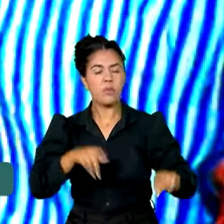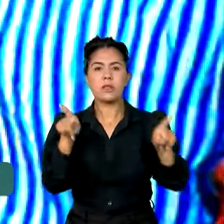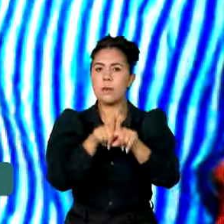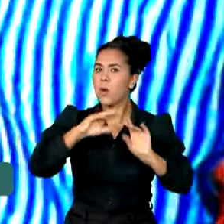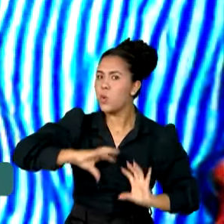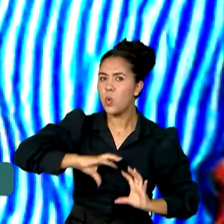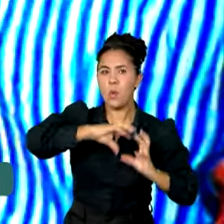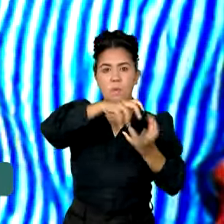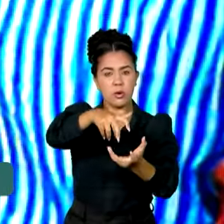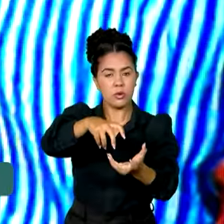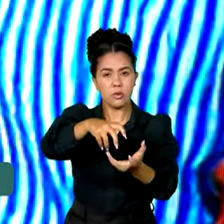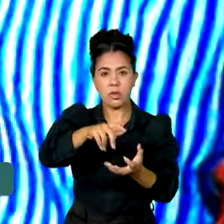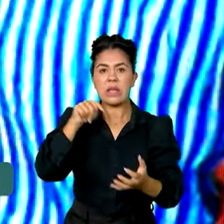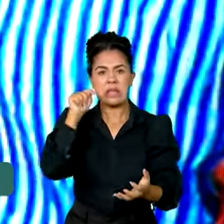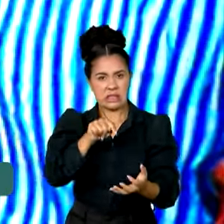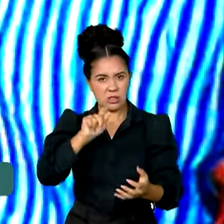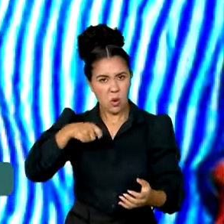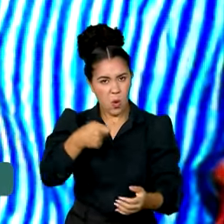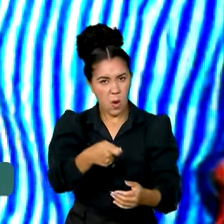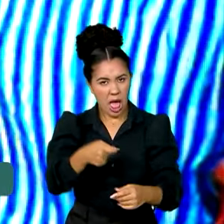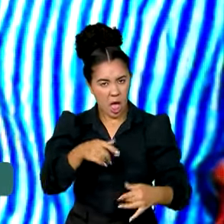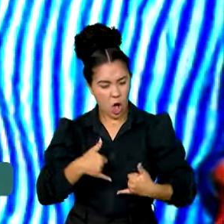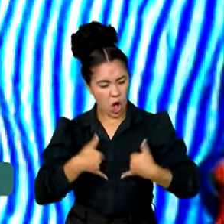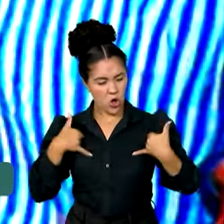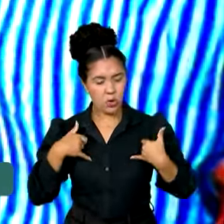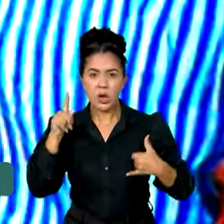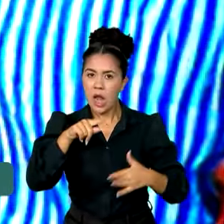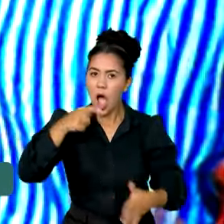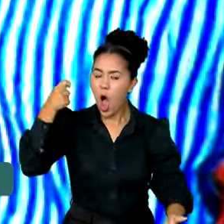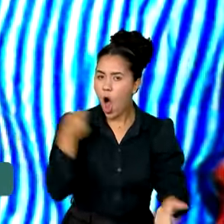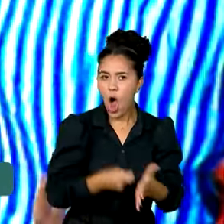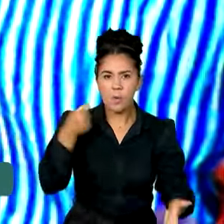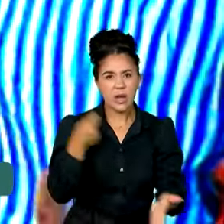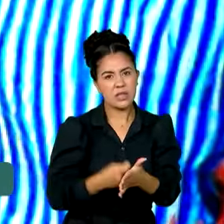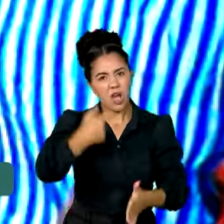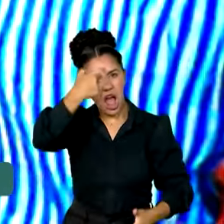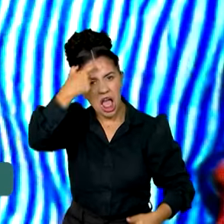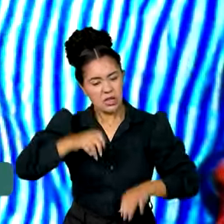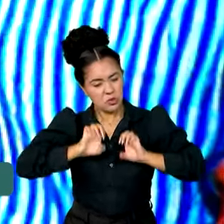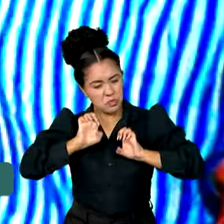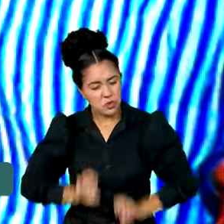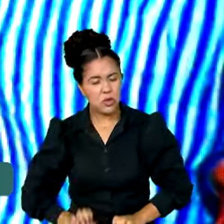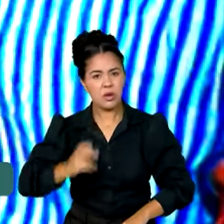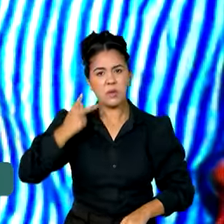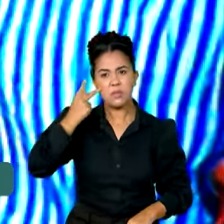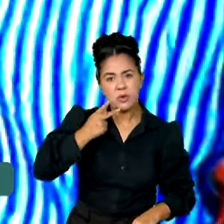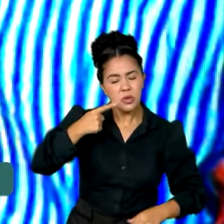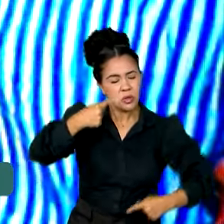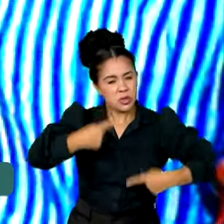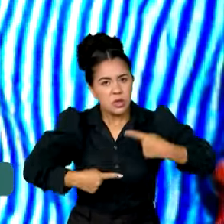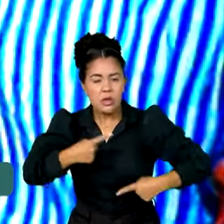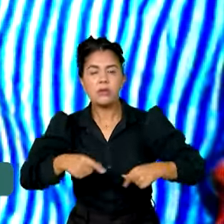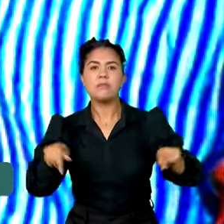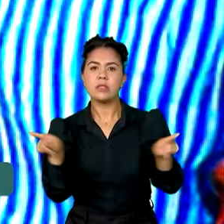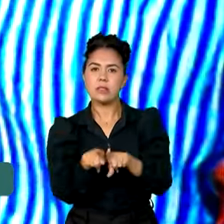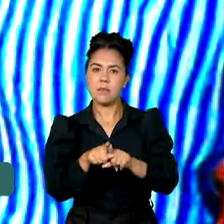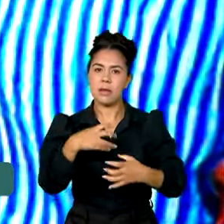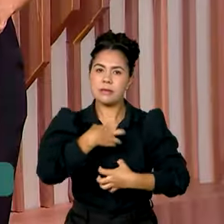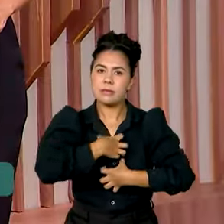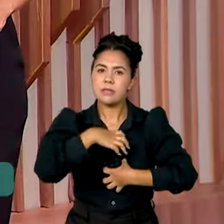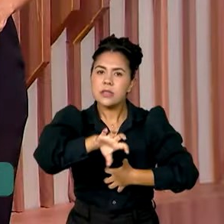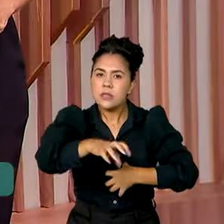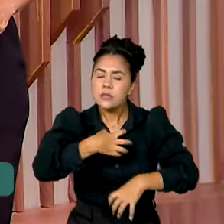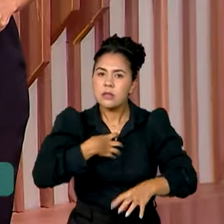não deve ser motivo de orgulho. obrigação moral, ética, política e até humanista.